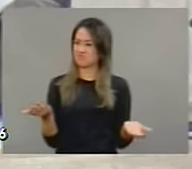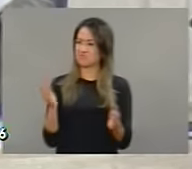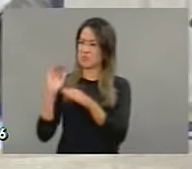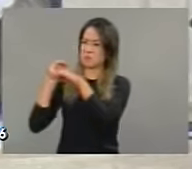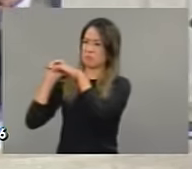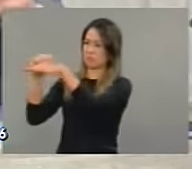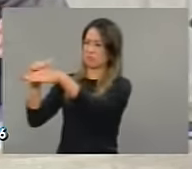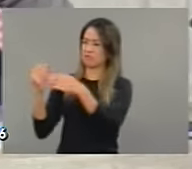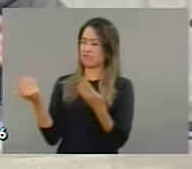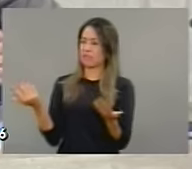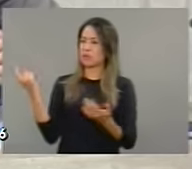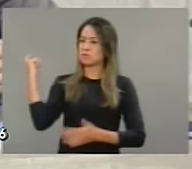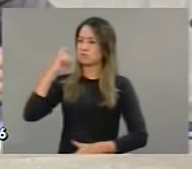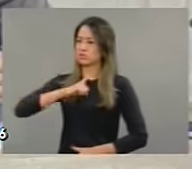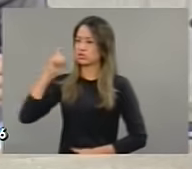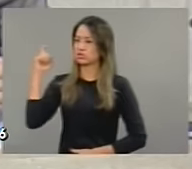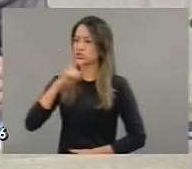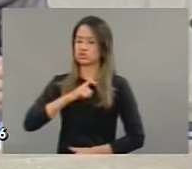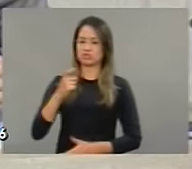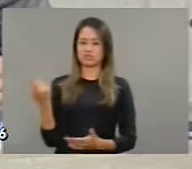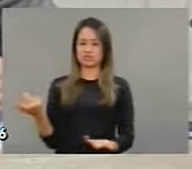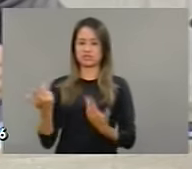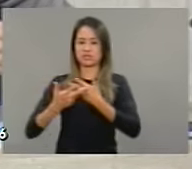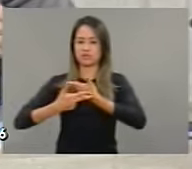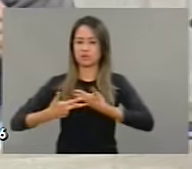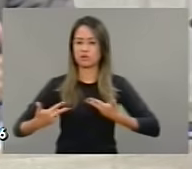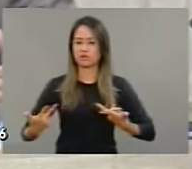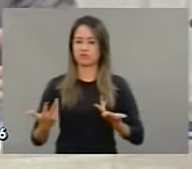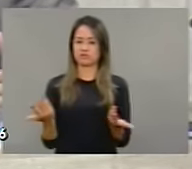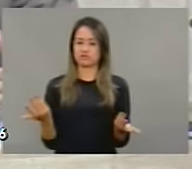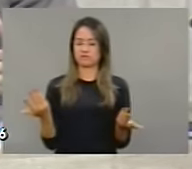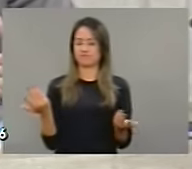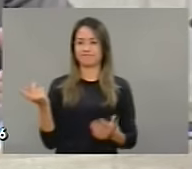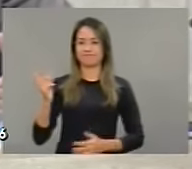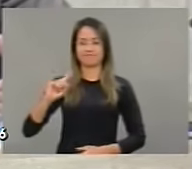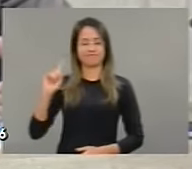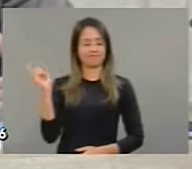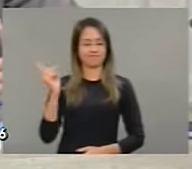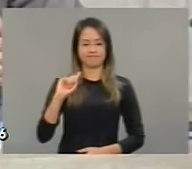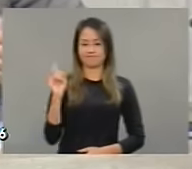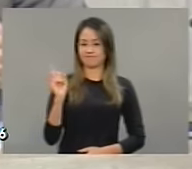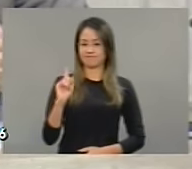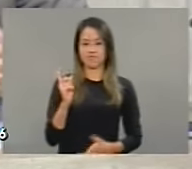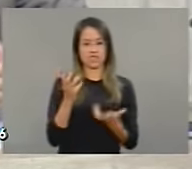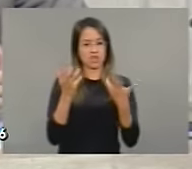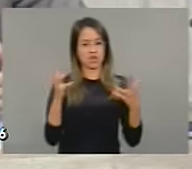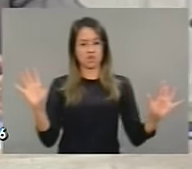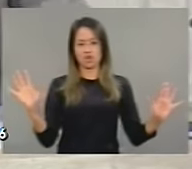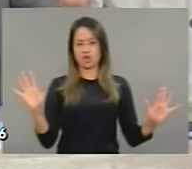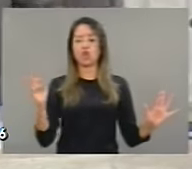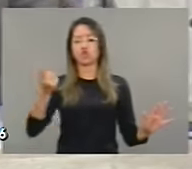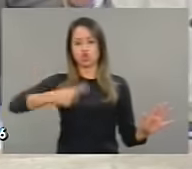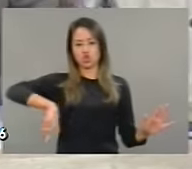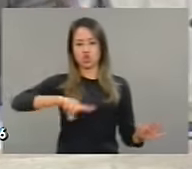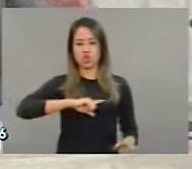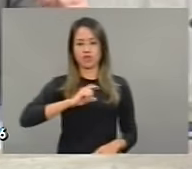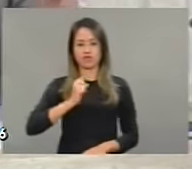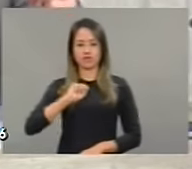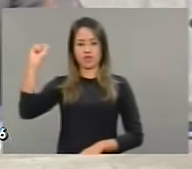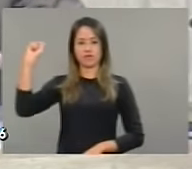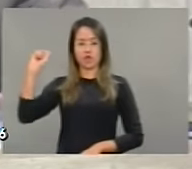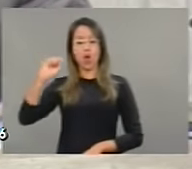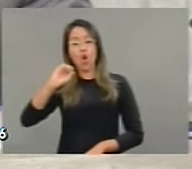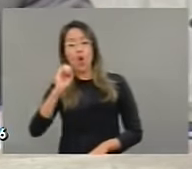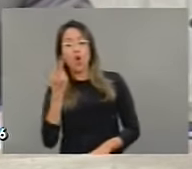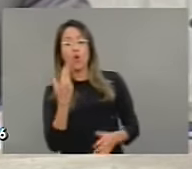mentiras que circulam em redes sociais ataquem um membro desta casa ou qualquer